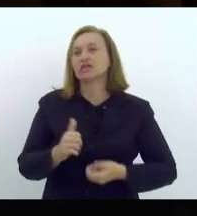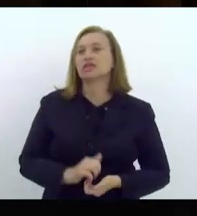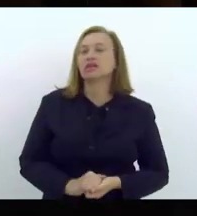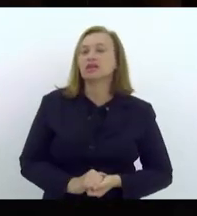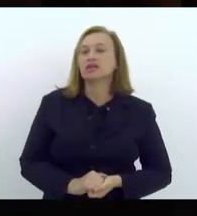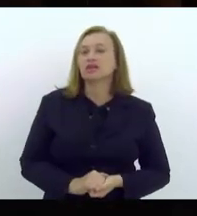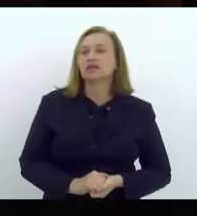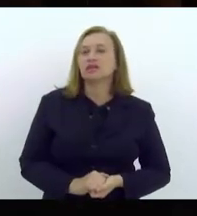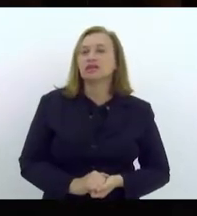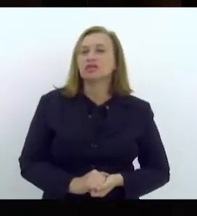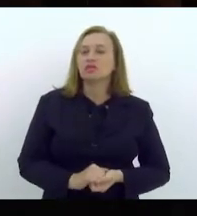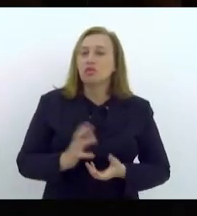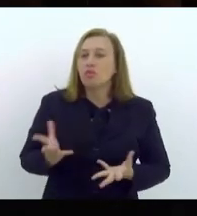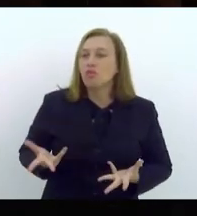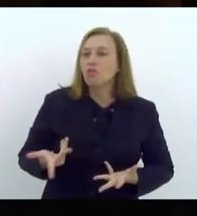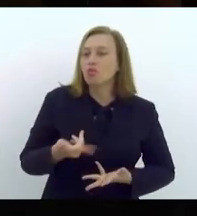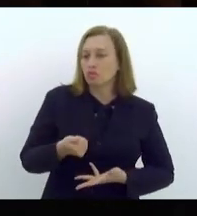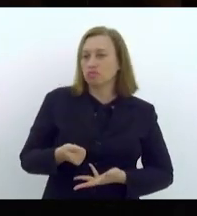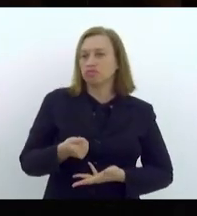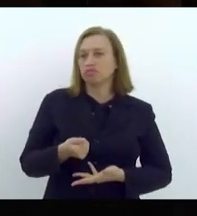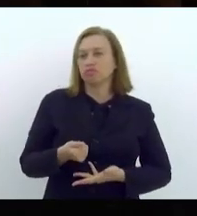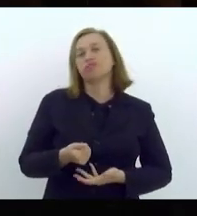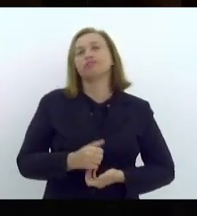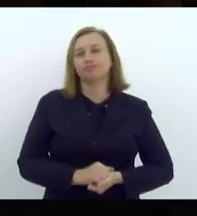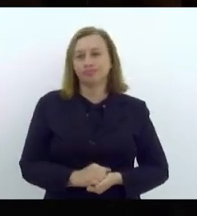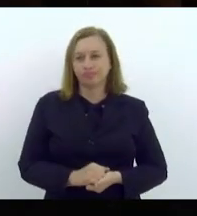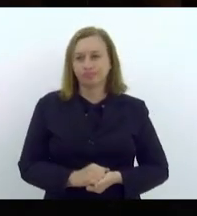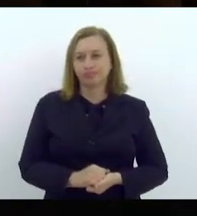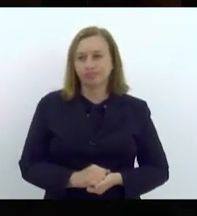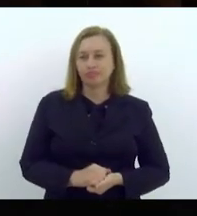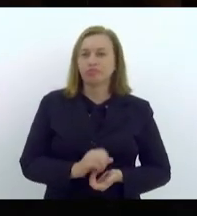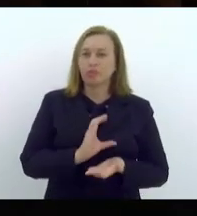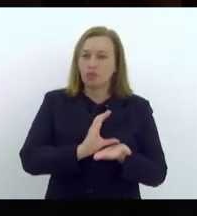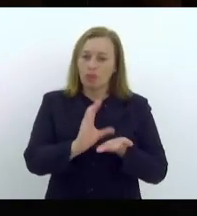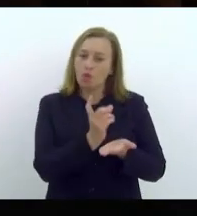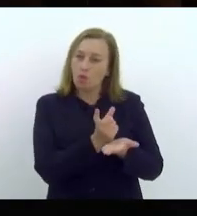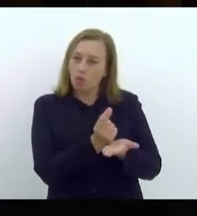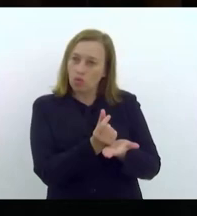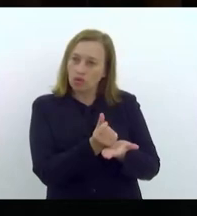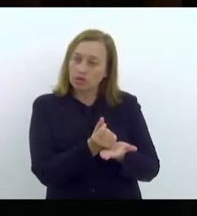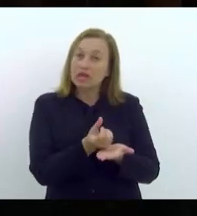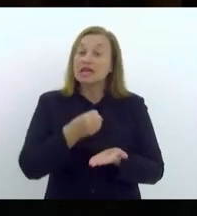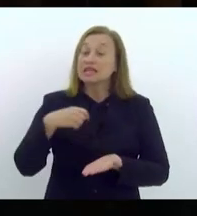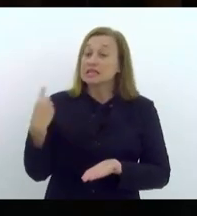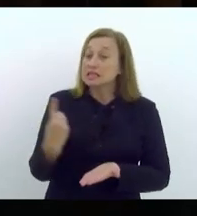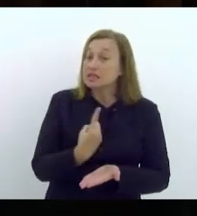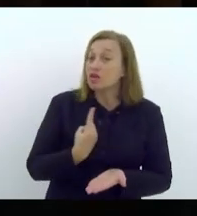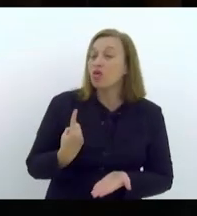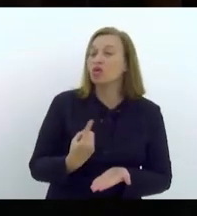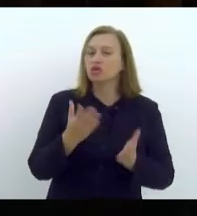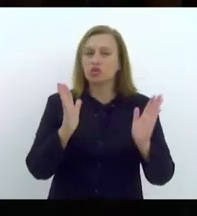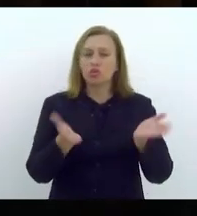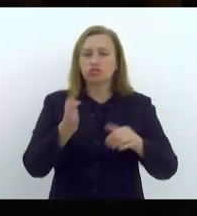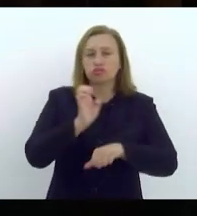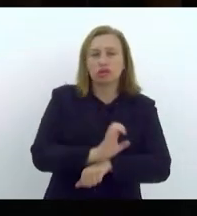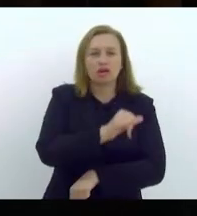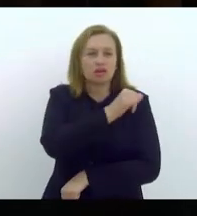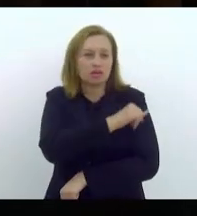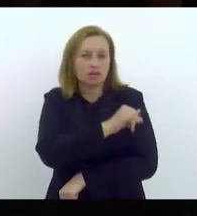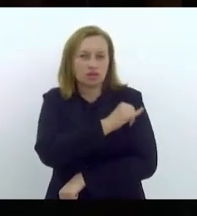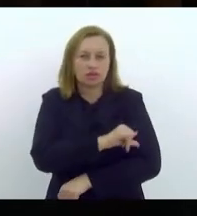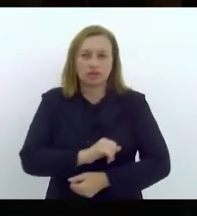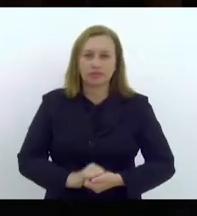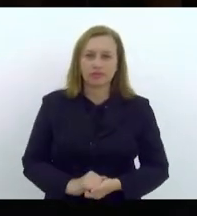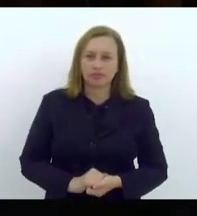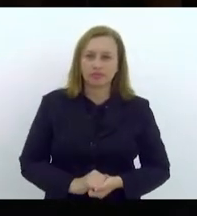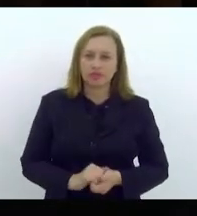com prioridade. E prioridade, ela está no orçamento. Então, se nós, hoje, no Estado do Rio de Janeiro,